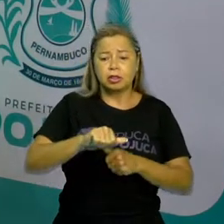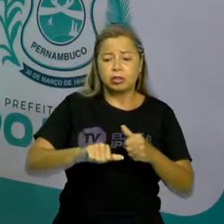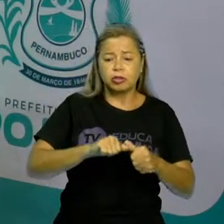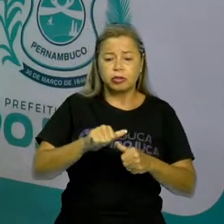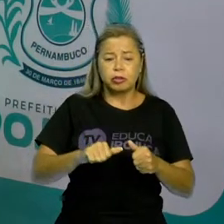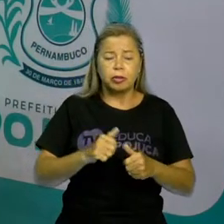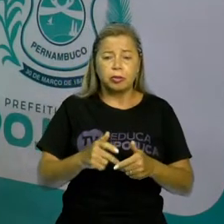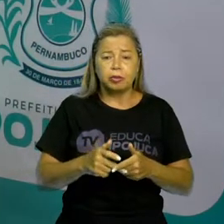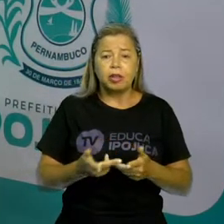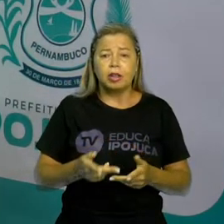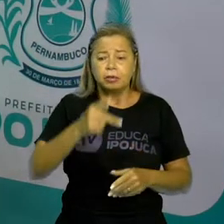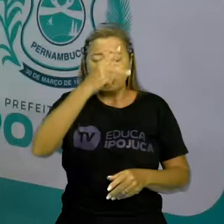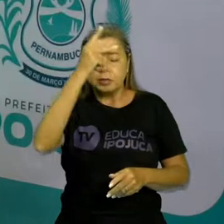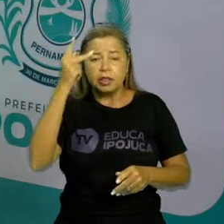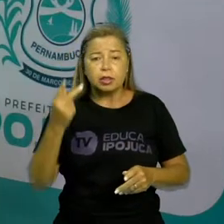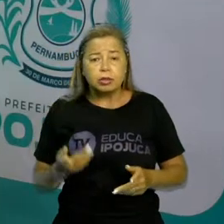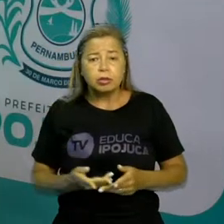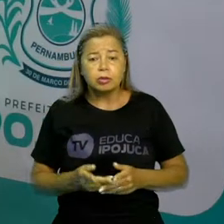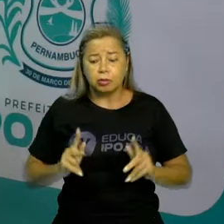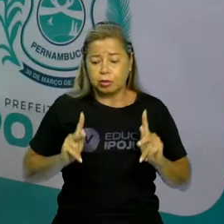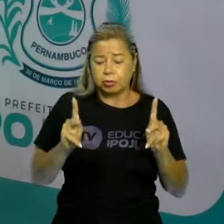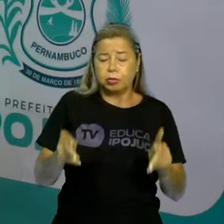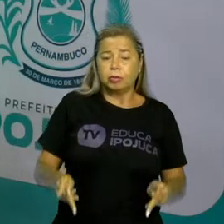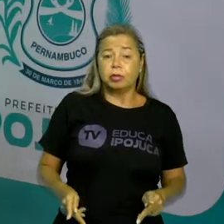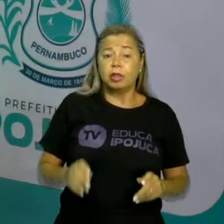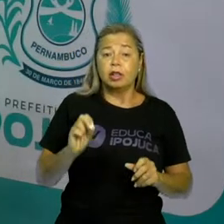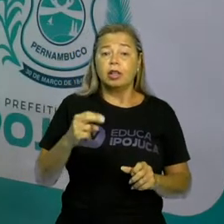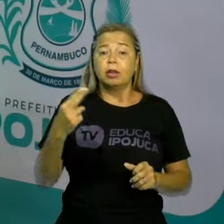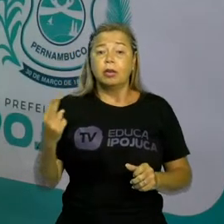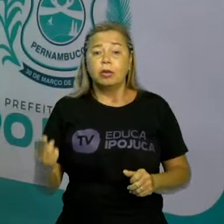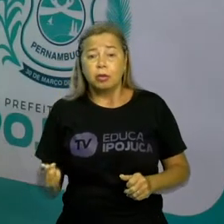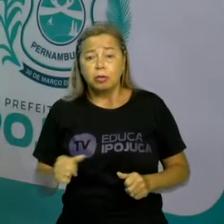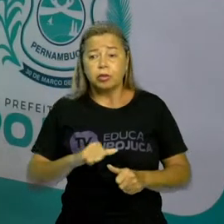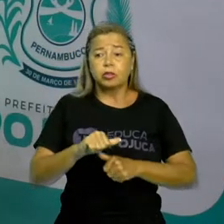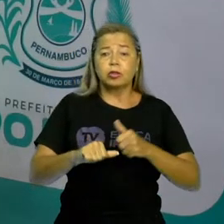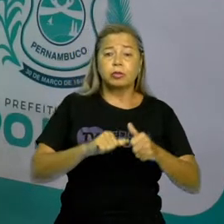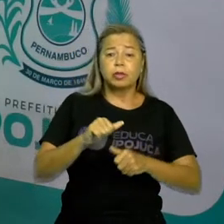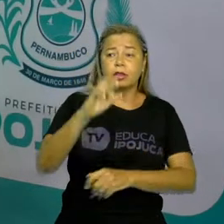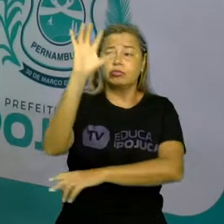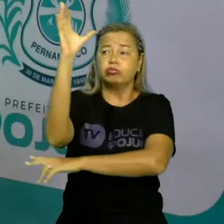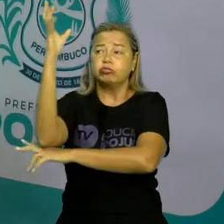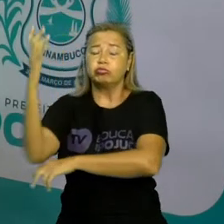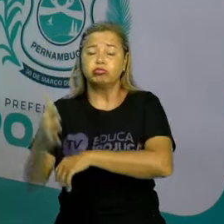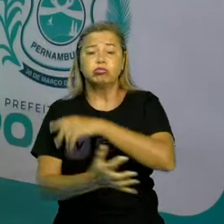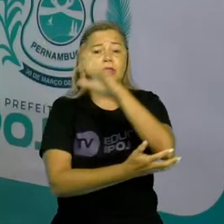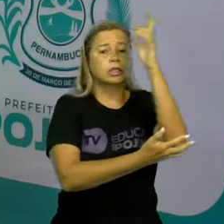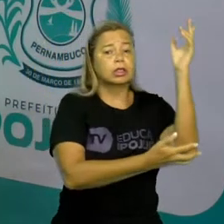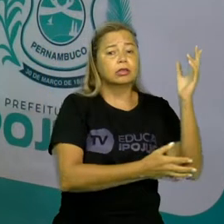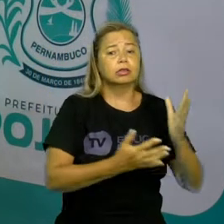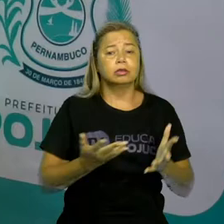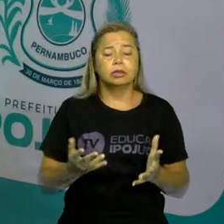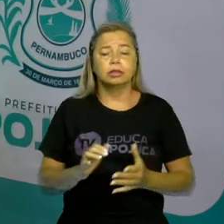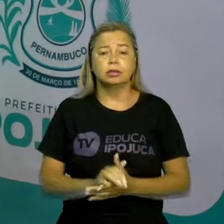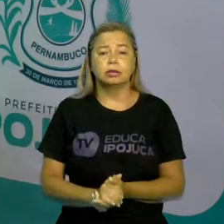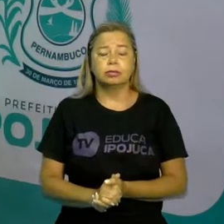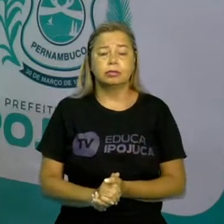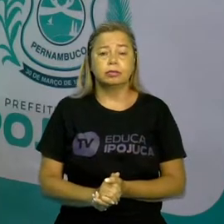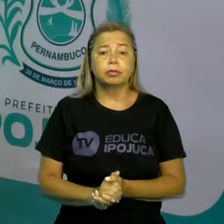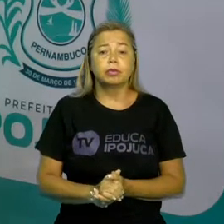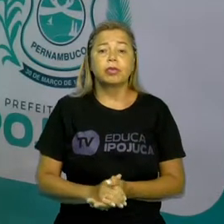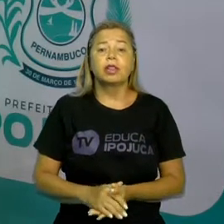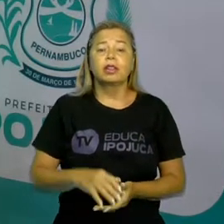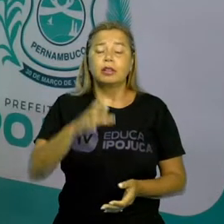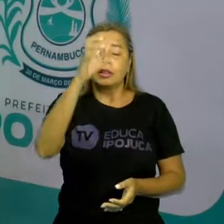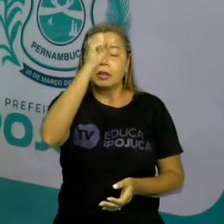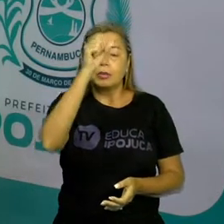terremoto, como um enchente. Então, tudo isso faz parte dessas intervenções. A gente vai